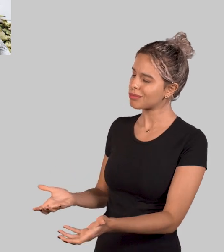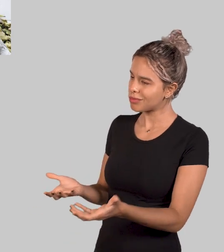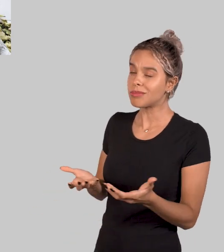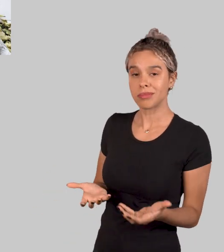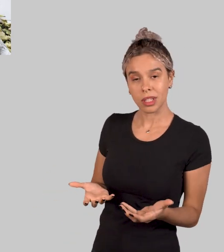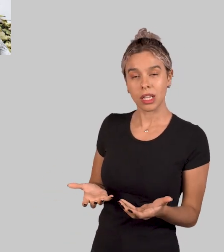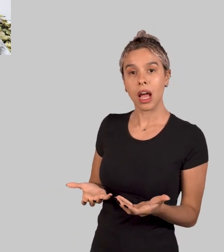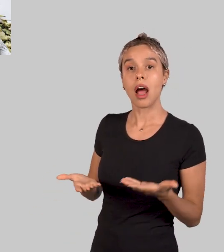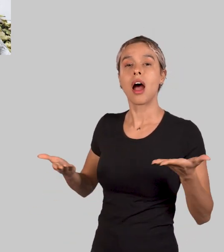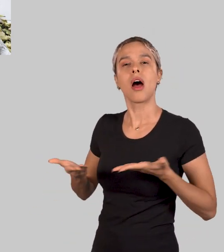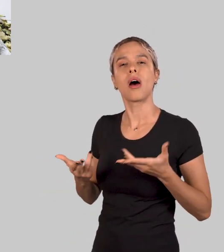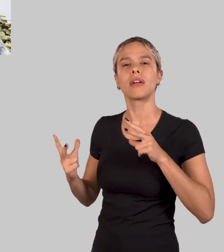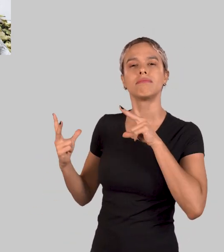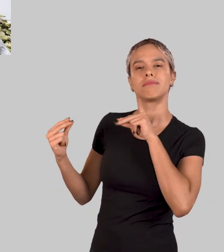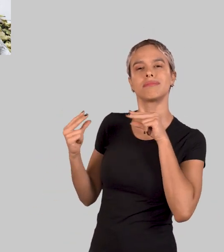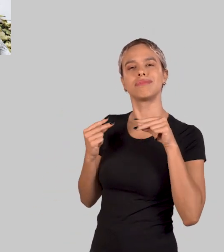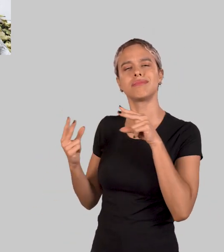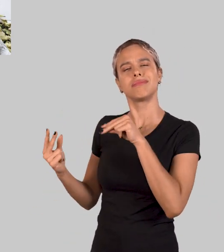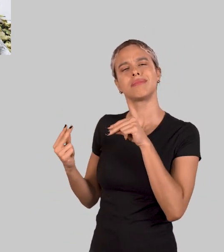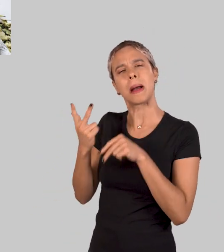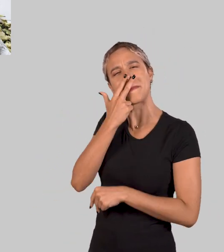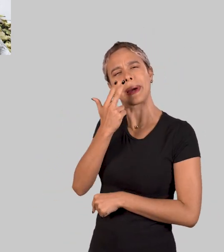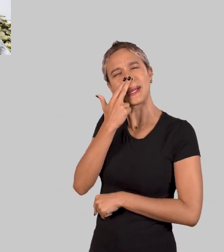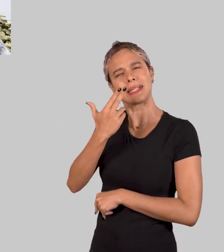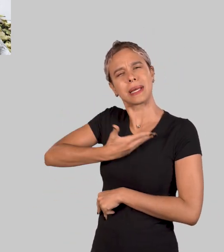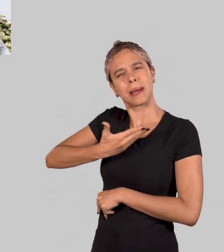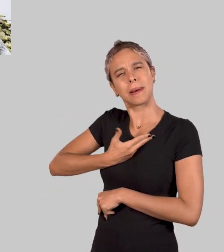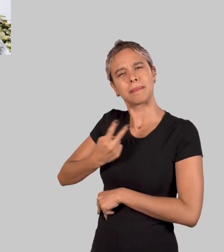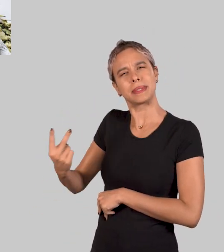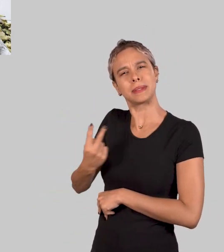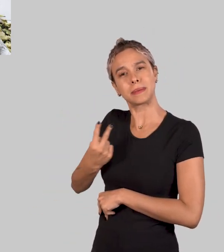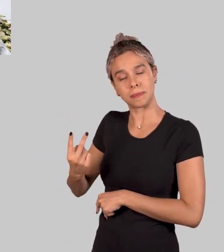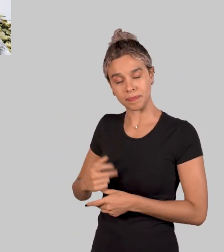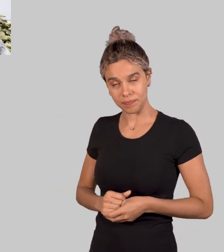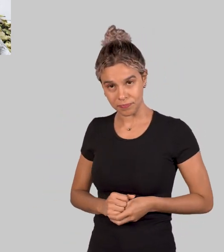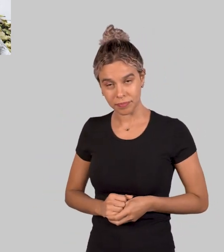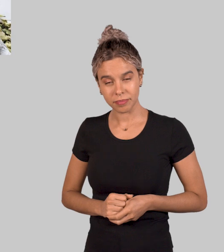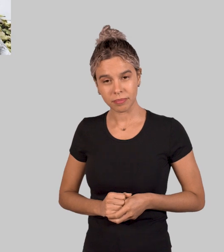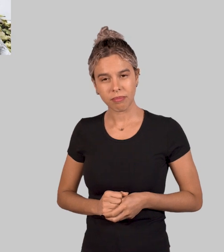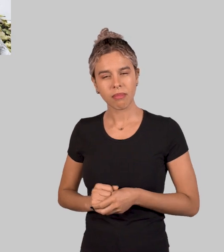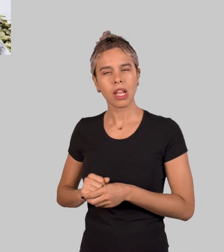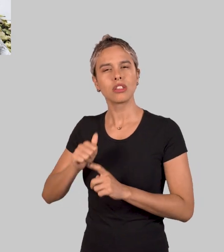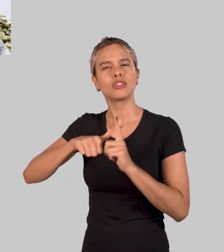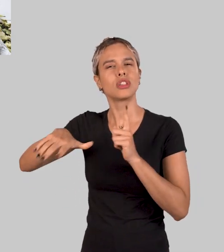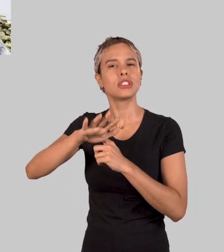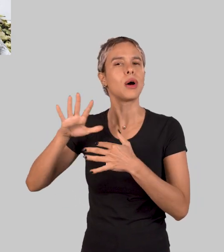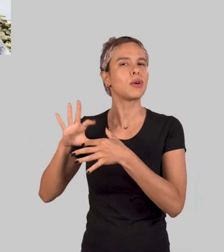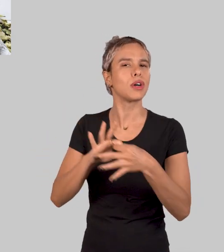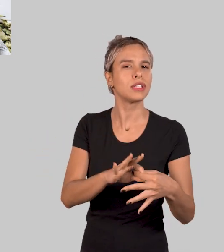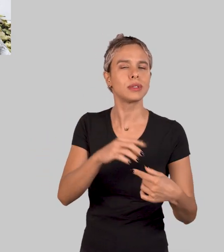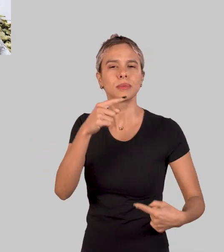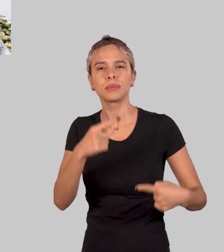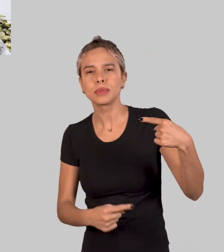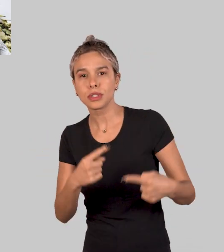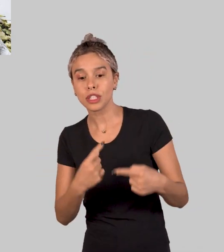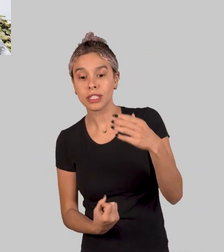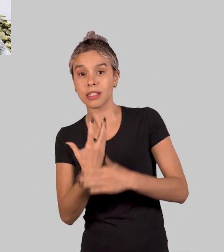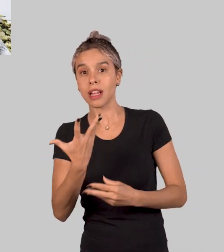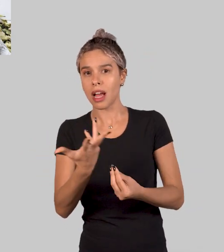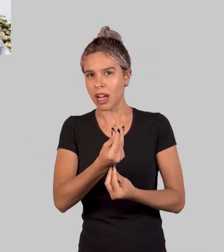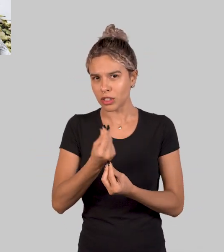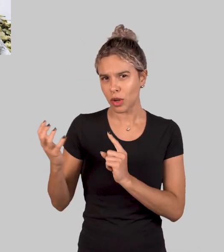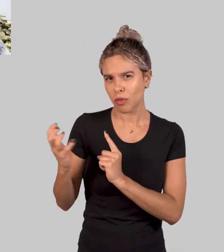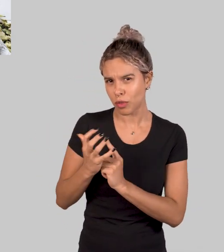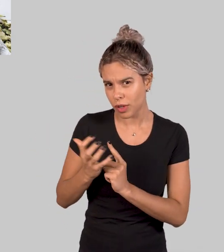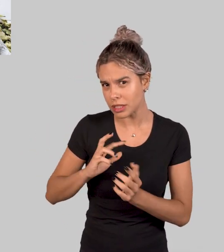e receptivo. Ele e Minuhi agora parecem conversar amigavelmente, como velhos conhecidos. O contexto social e político no qual uma